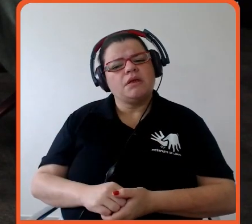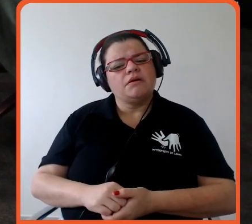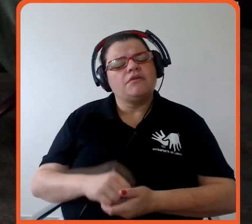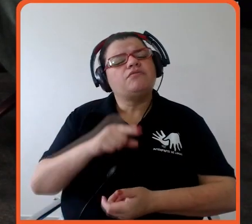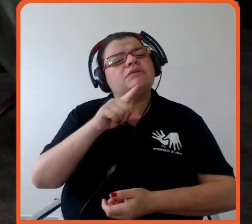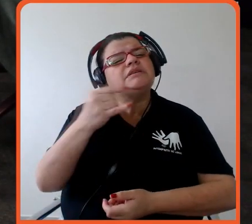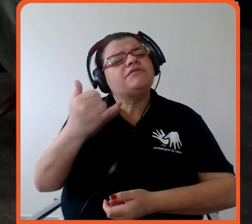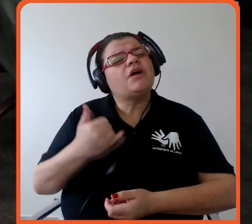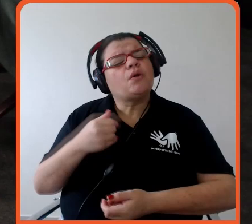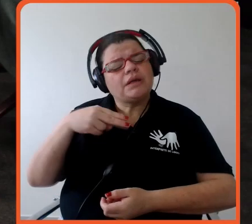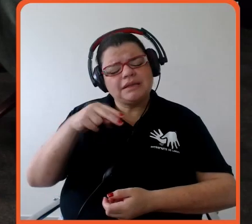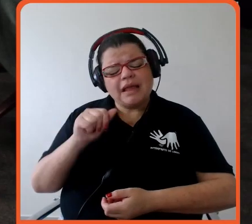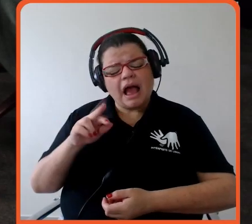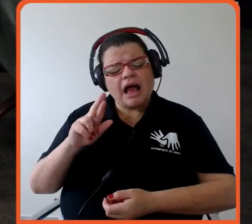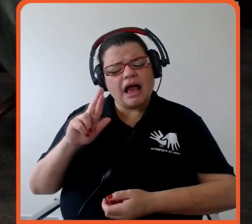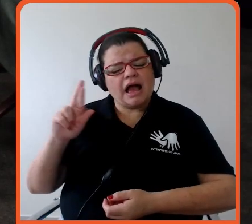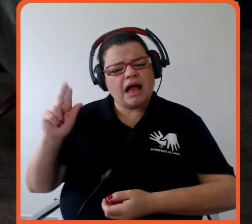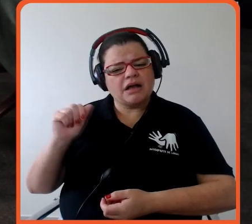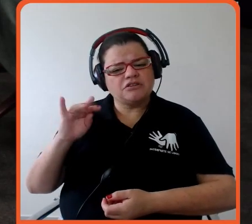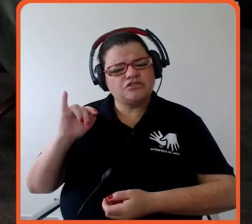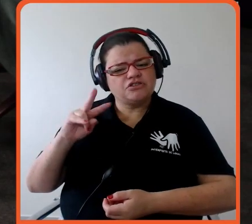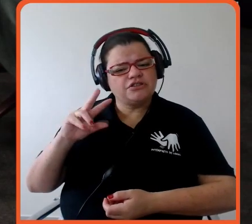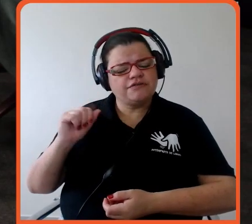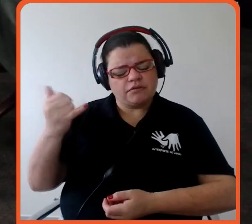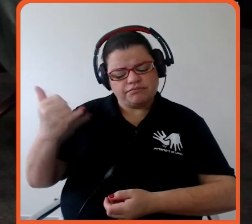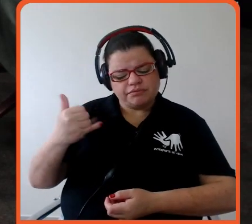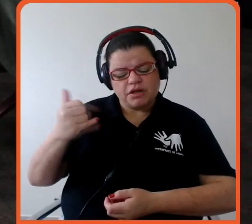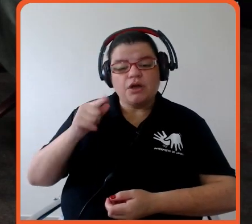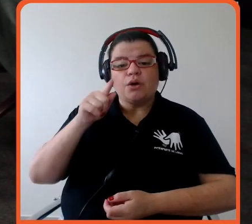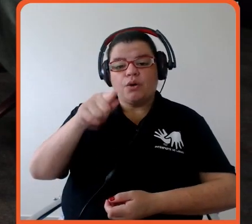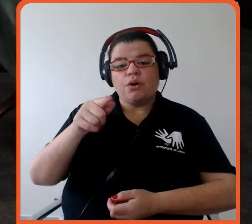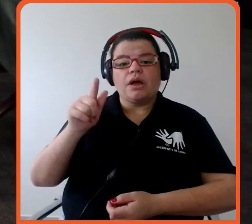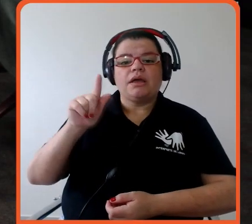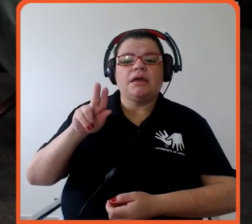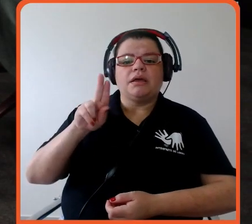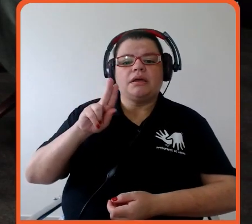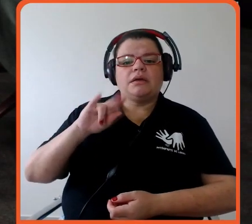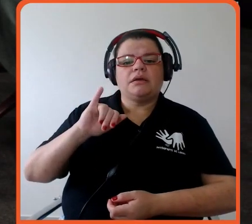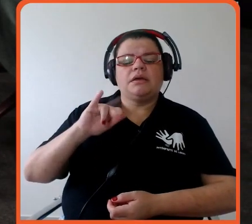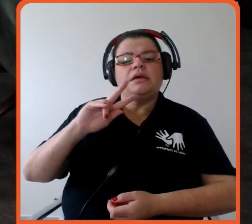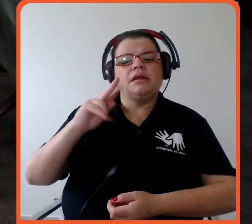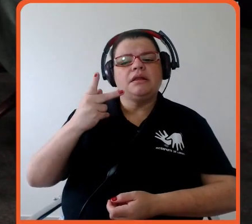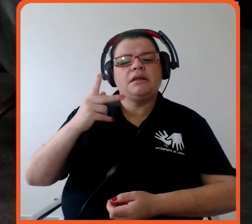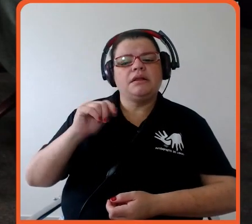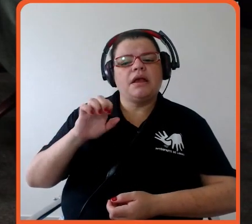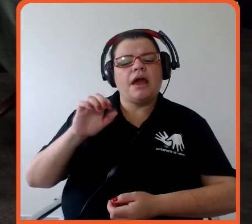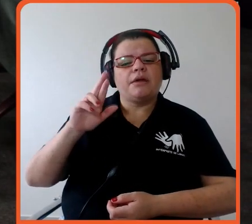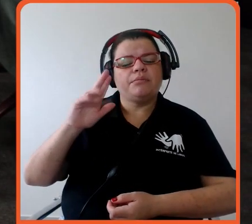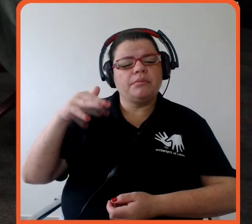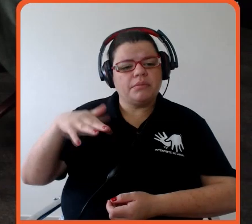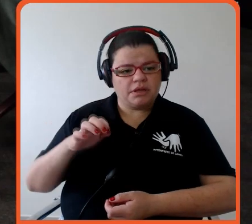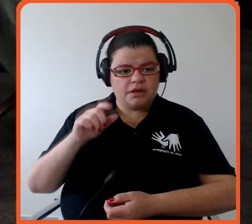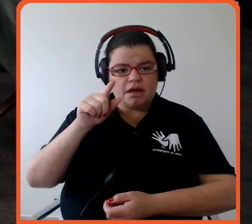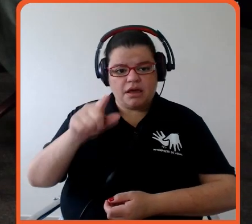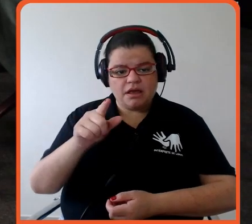e o Guilherme, eu já falei, é nosso embaixador para a clima e, sem dúvida nenhuma, uma outra coisa que chamou atenção, a gente acabou